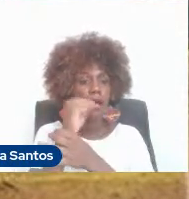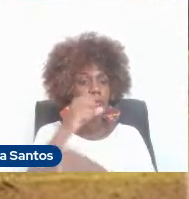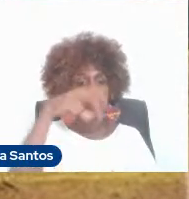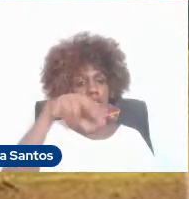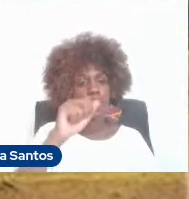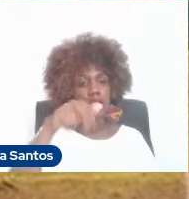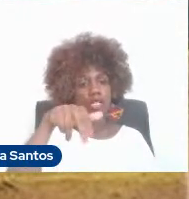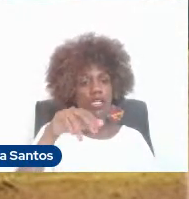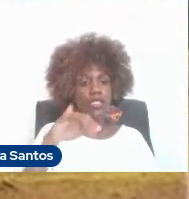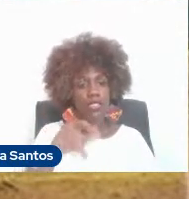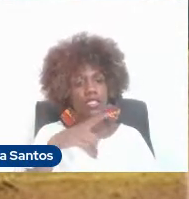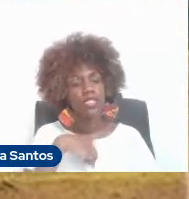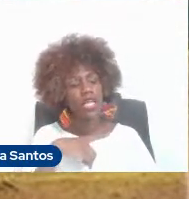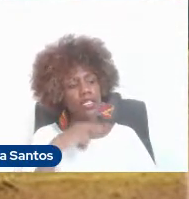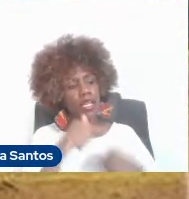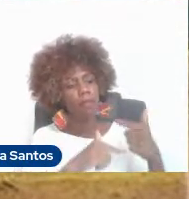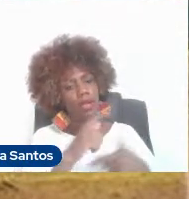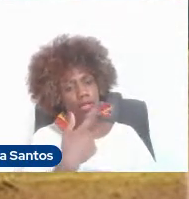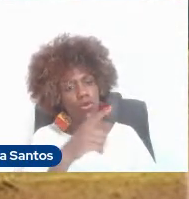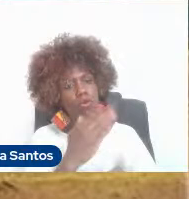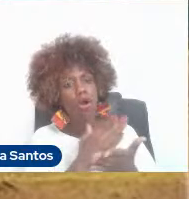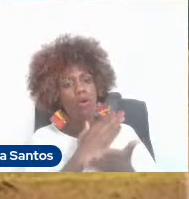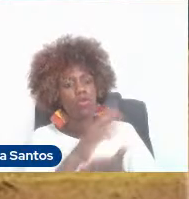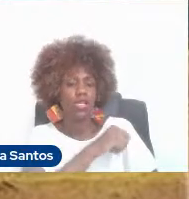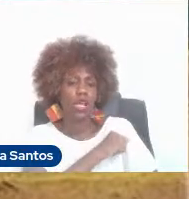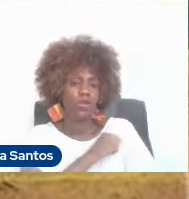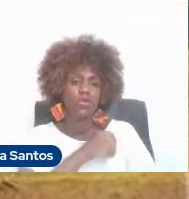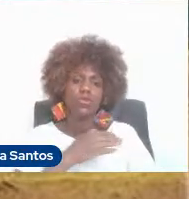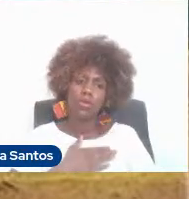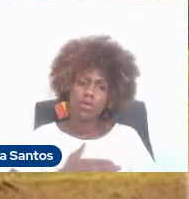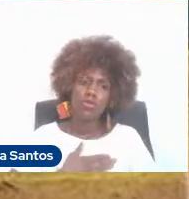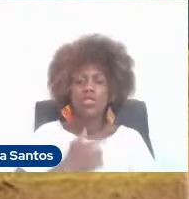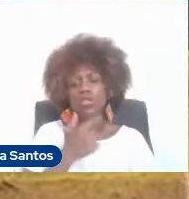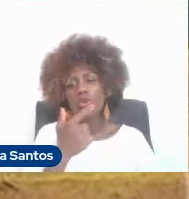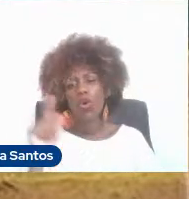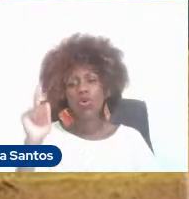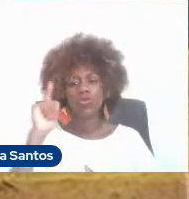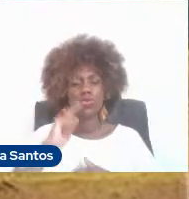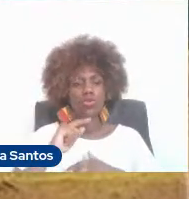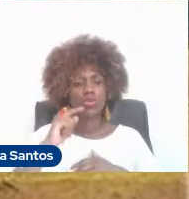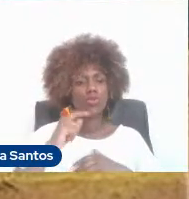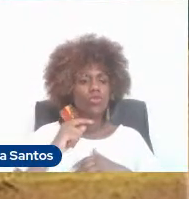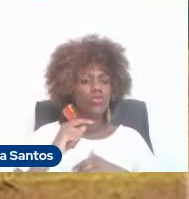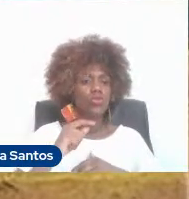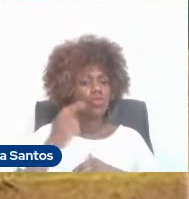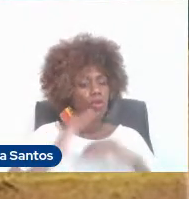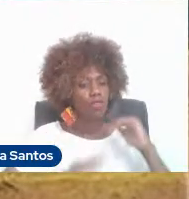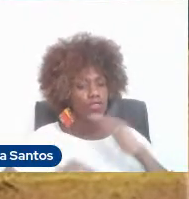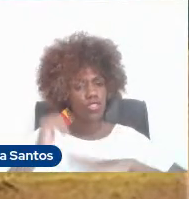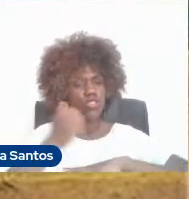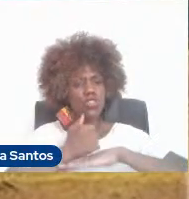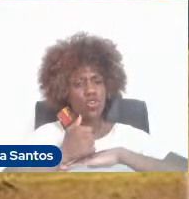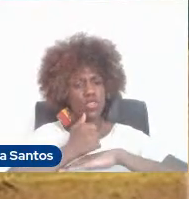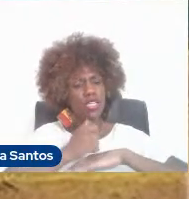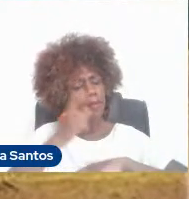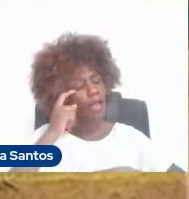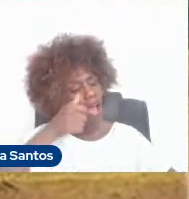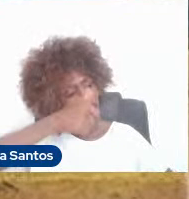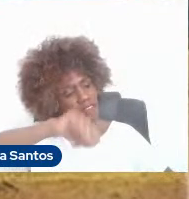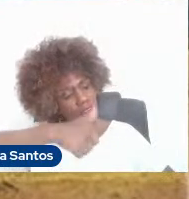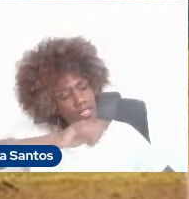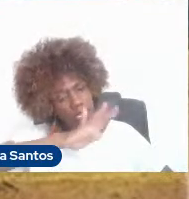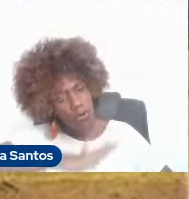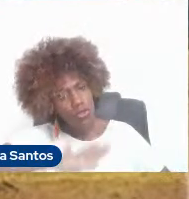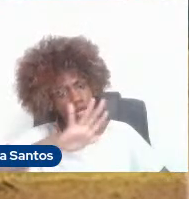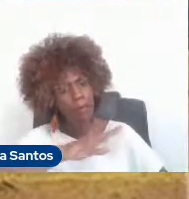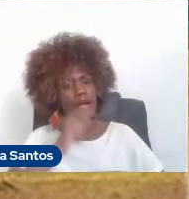meus e já trabalhando com outros flautistas posturais também, de análise de imagens e outras coisas para tentar identificar